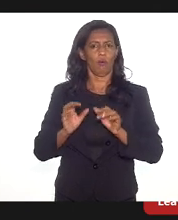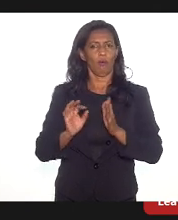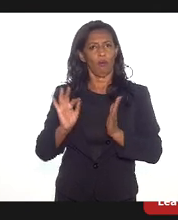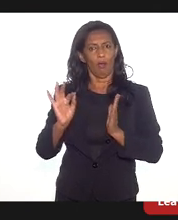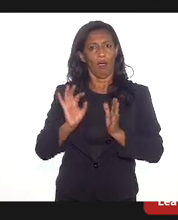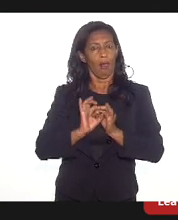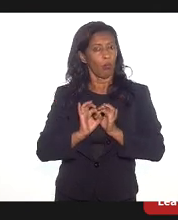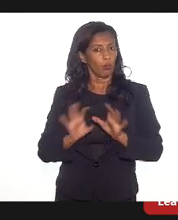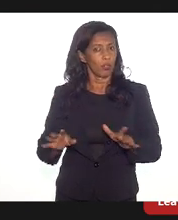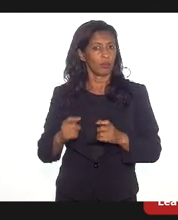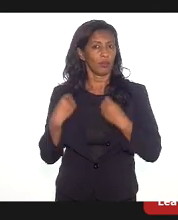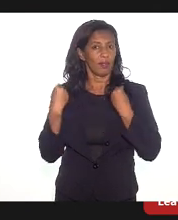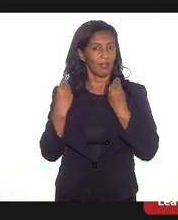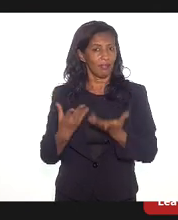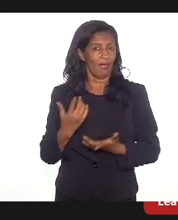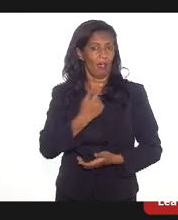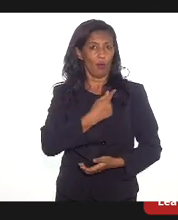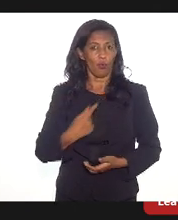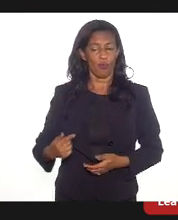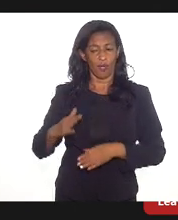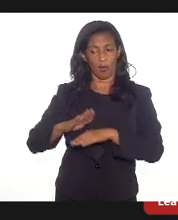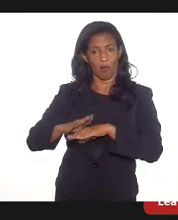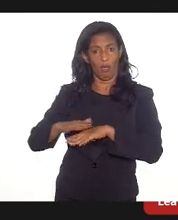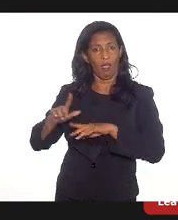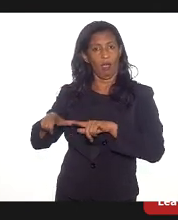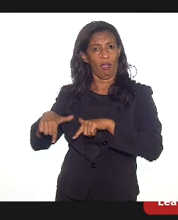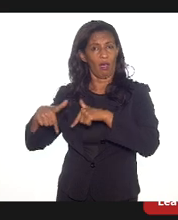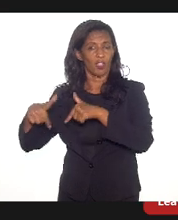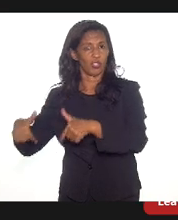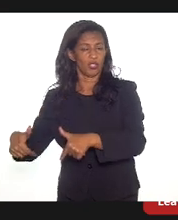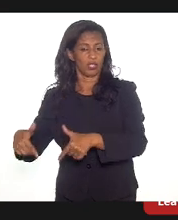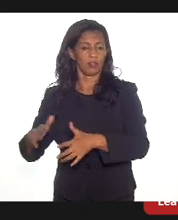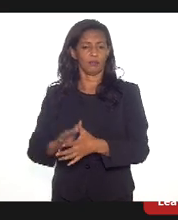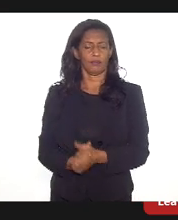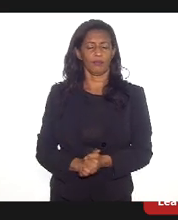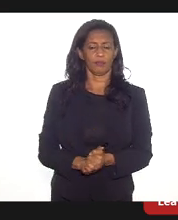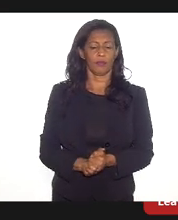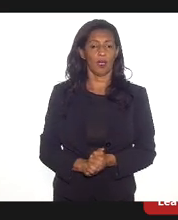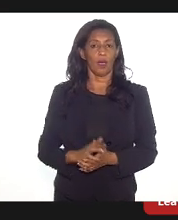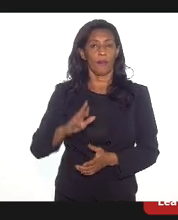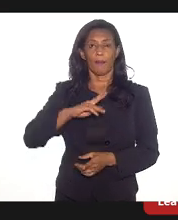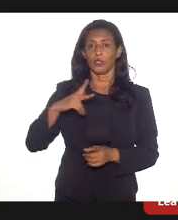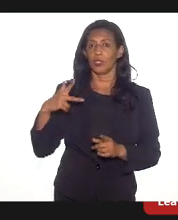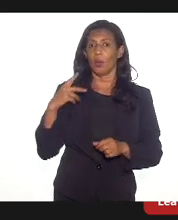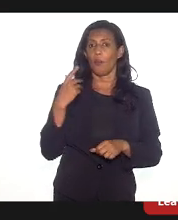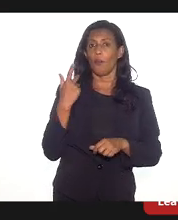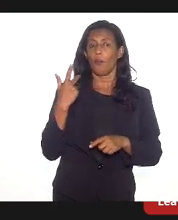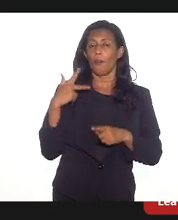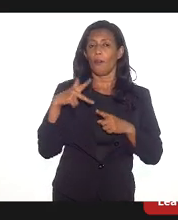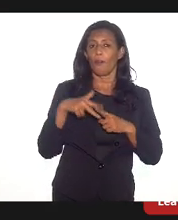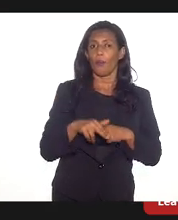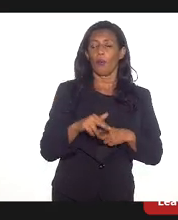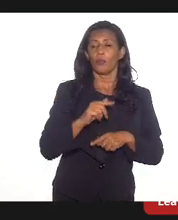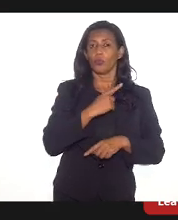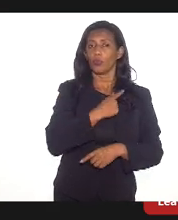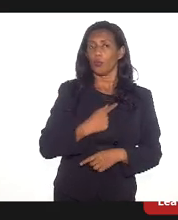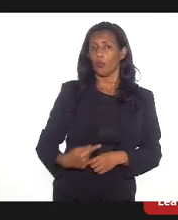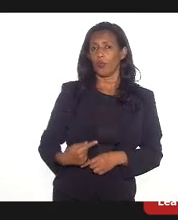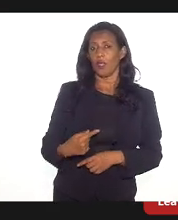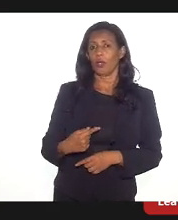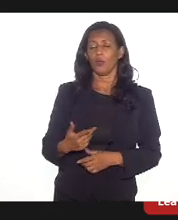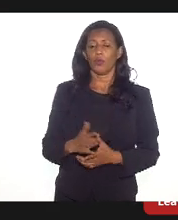que dá ferramentas para o governo agir, mas não impõe o governo atuar nesse sentido. A gente vê a